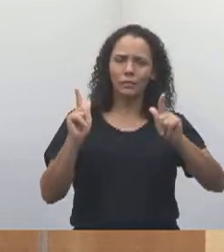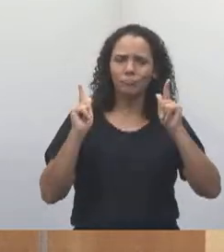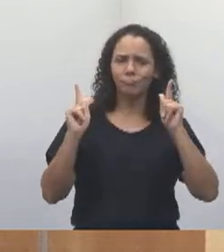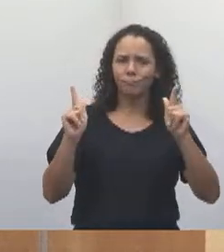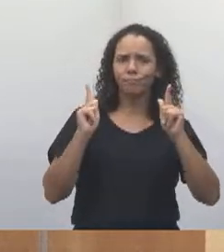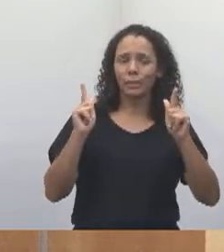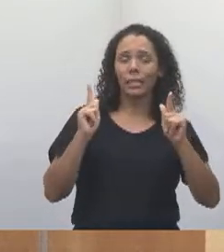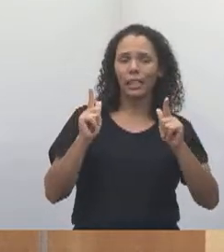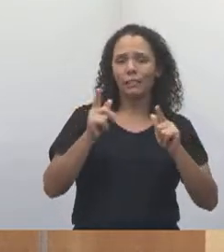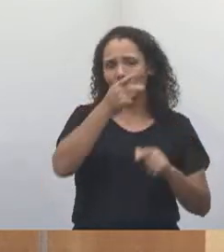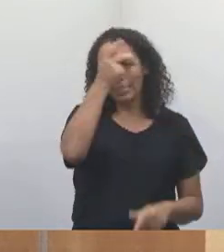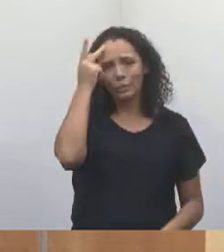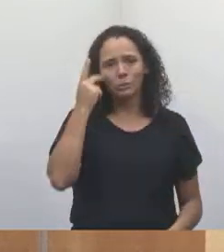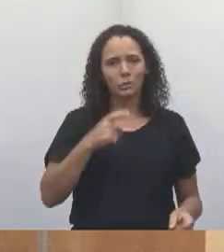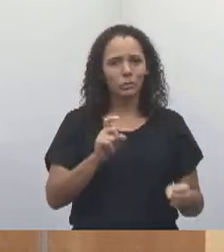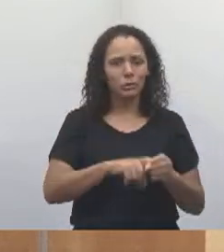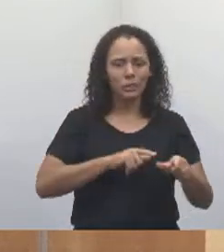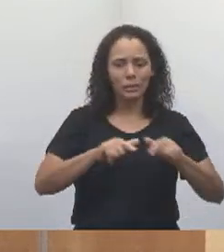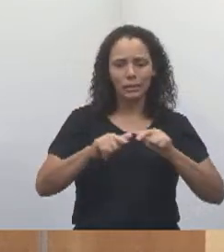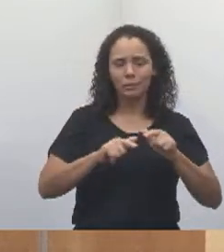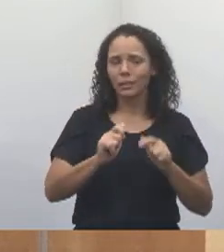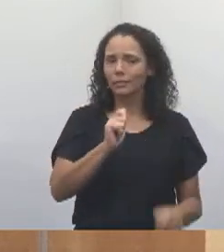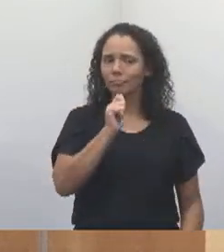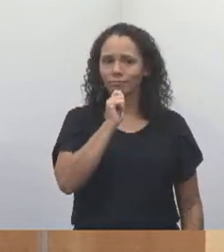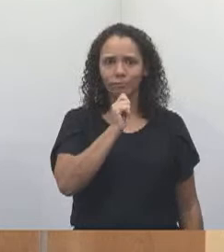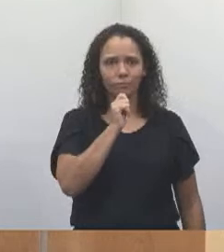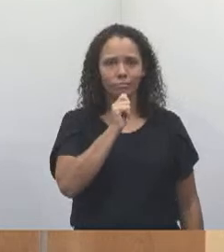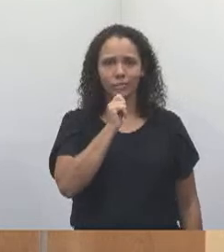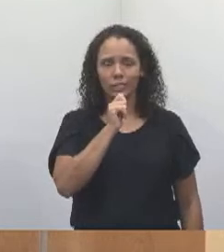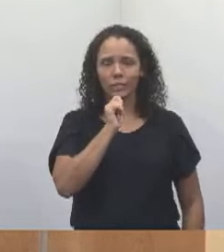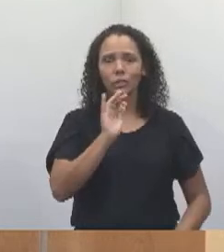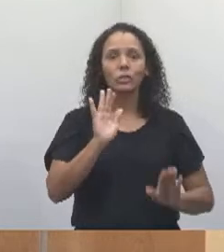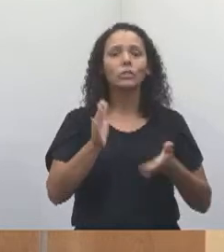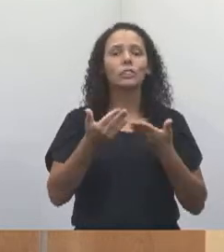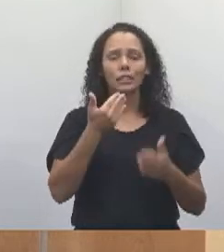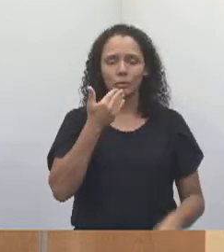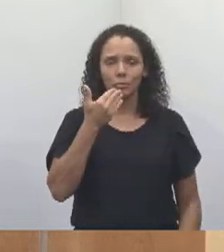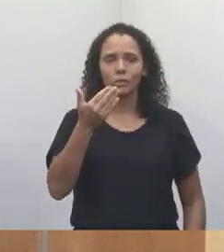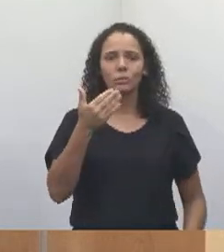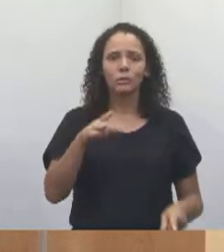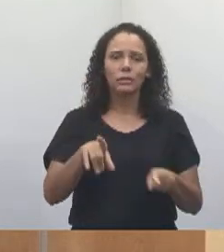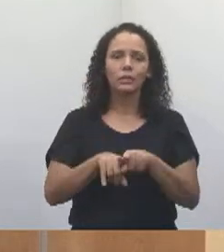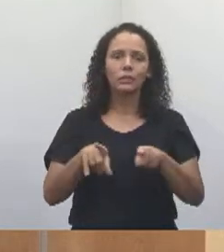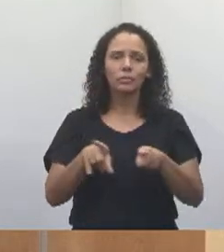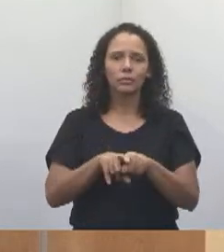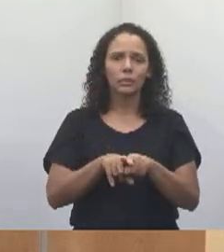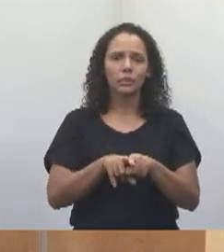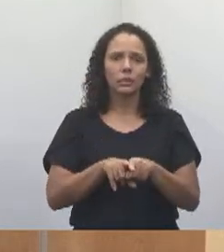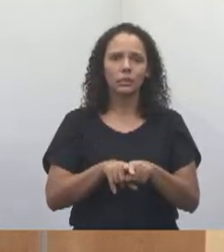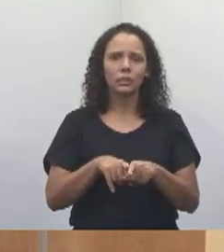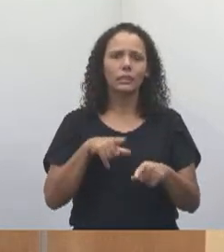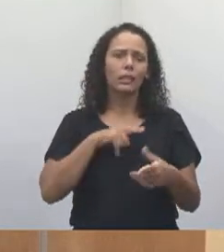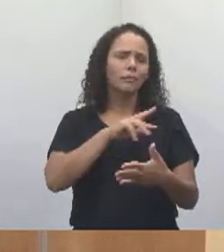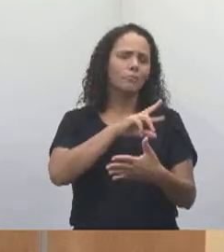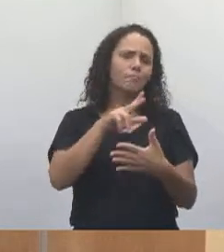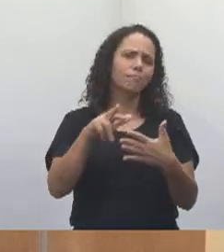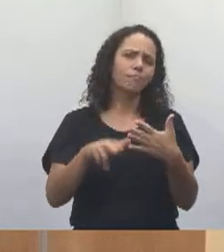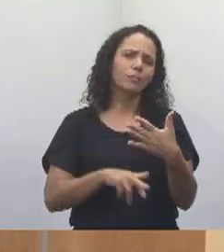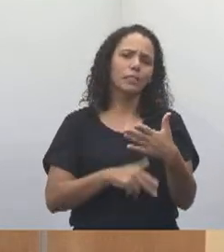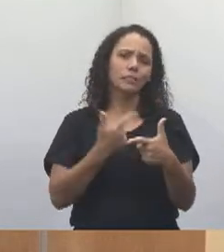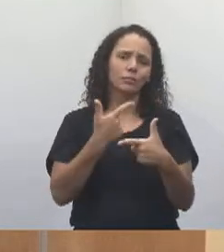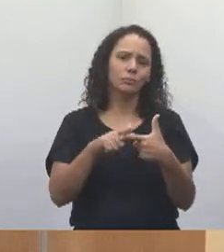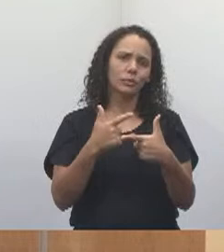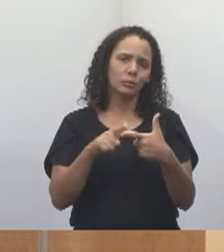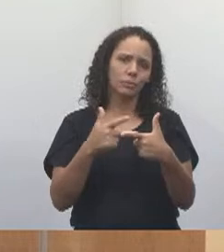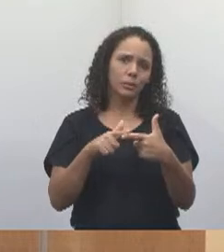os trabalhadores não voltaram. Já fizemos também uma solicitação. Tem N problemas que